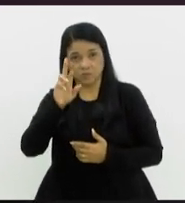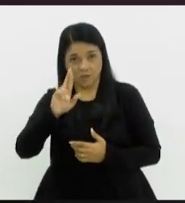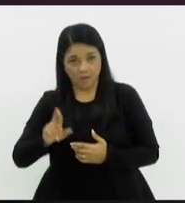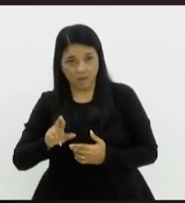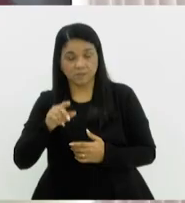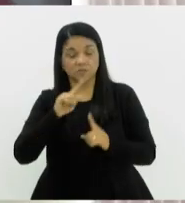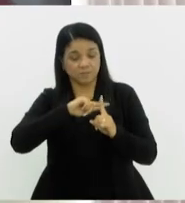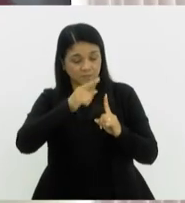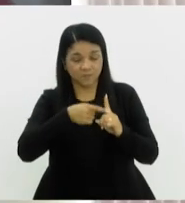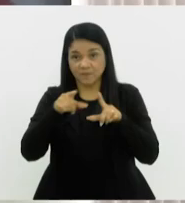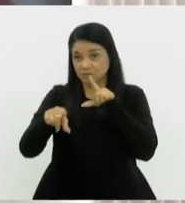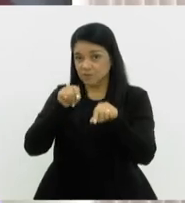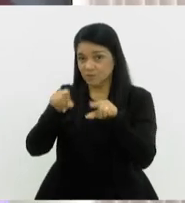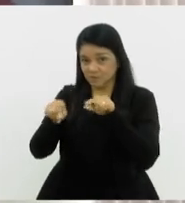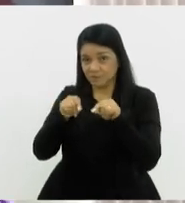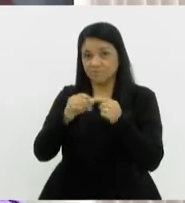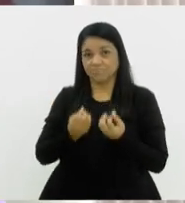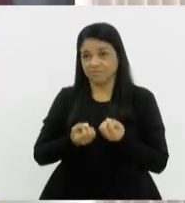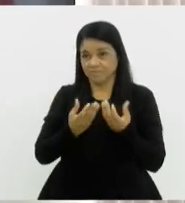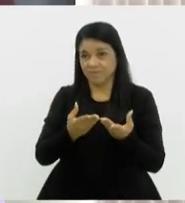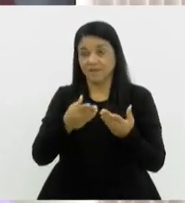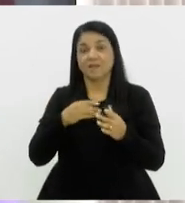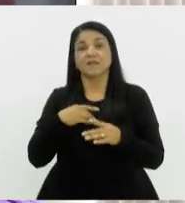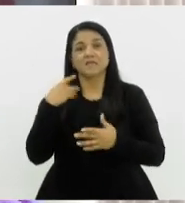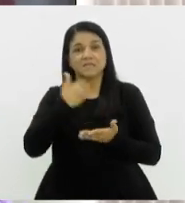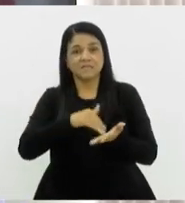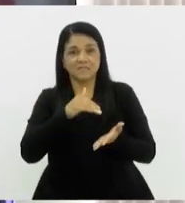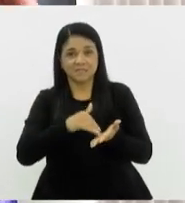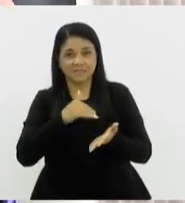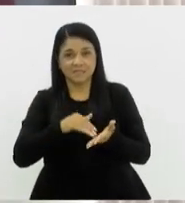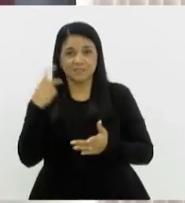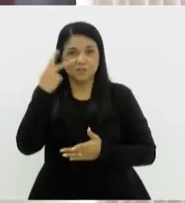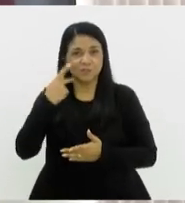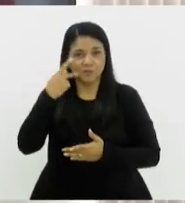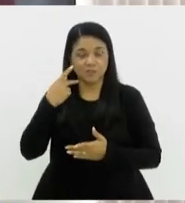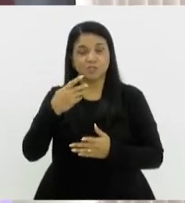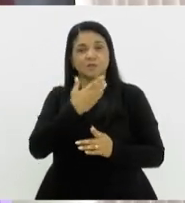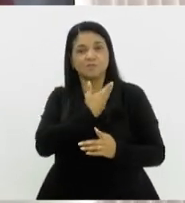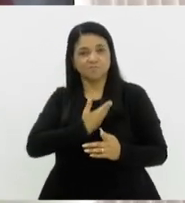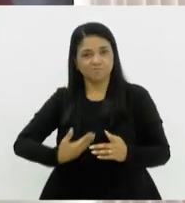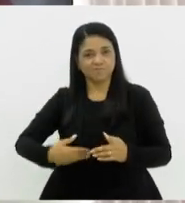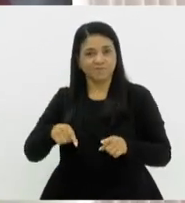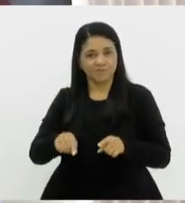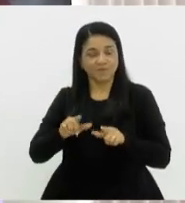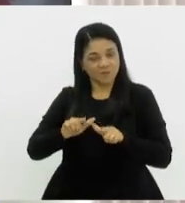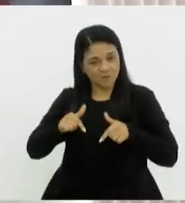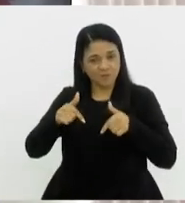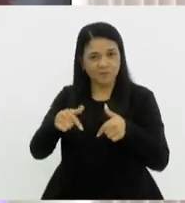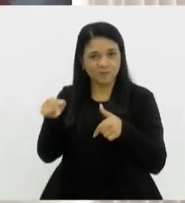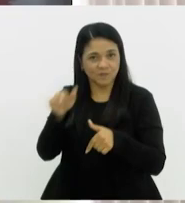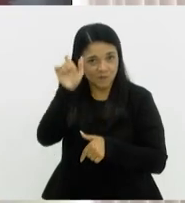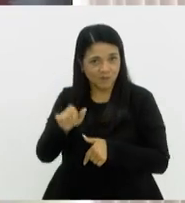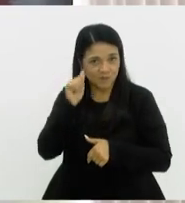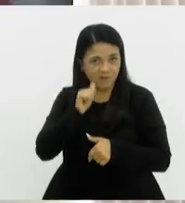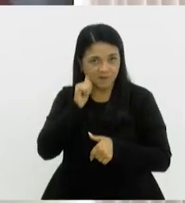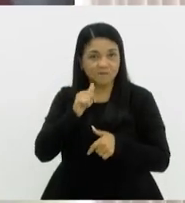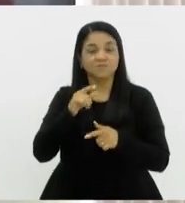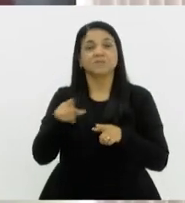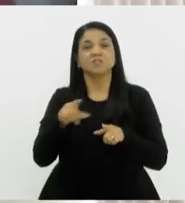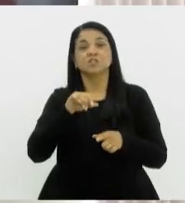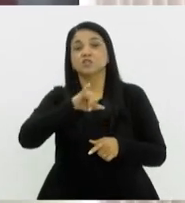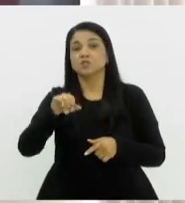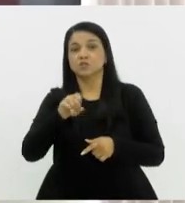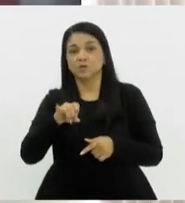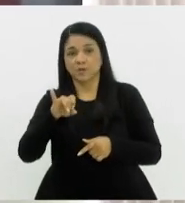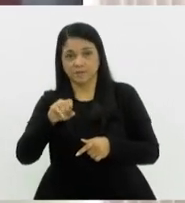selecionadas. A Secretária Especial de Políticas e Promoção da Mulher, Joyce Trindade, tem mais informações sobre o projeto. É um programa